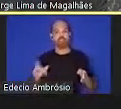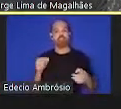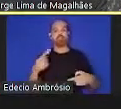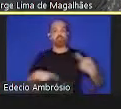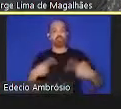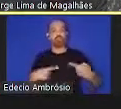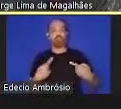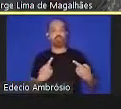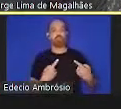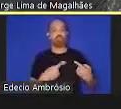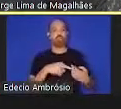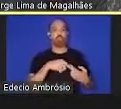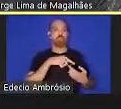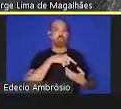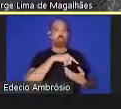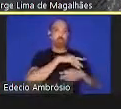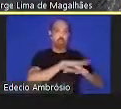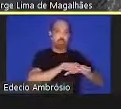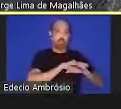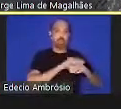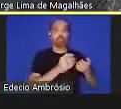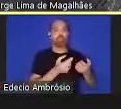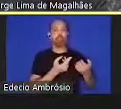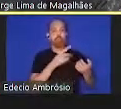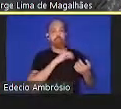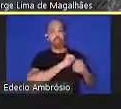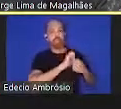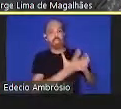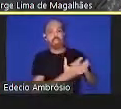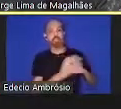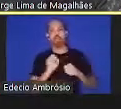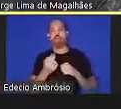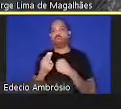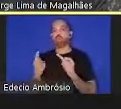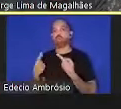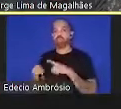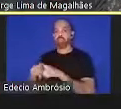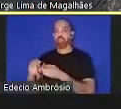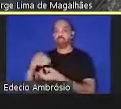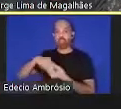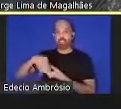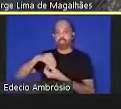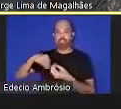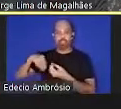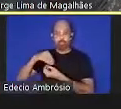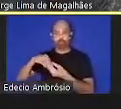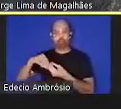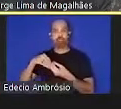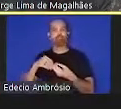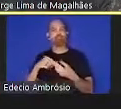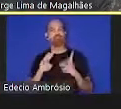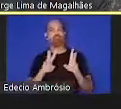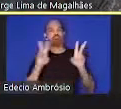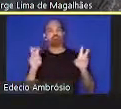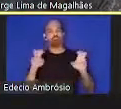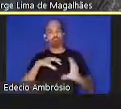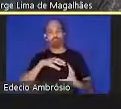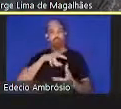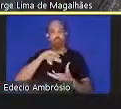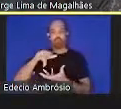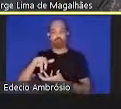ou cendemia, uma abordagem crítica para a saúde planetária, nós temos a serem